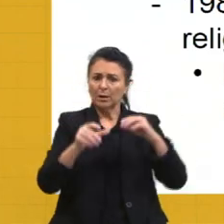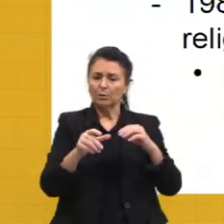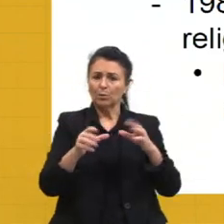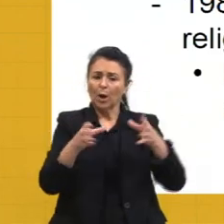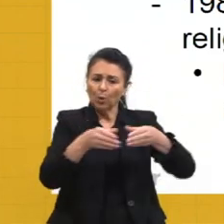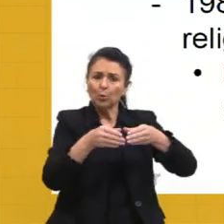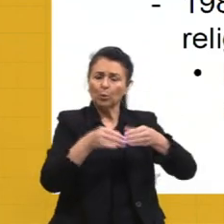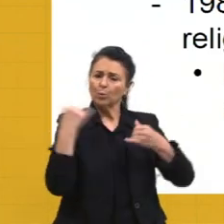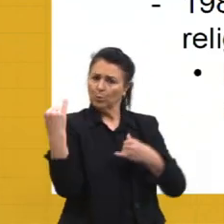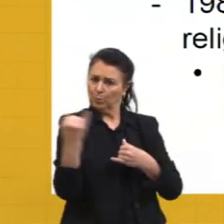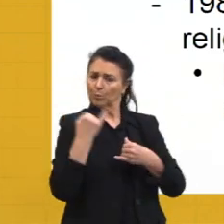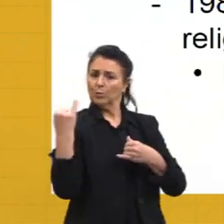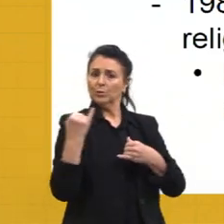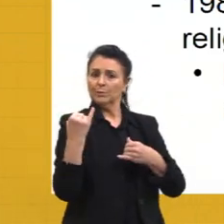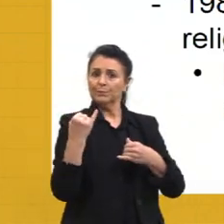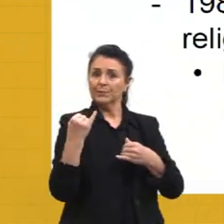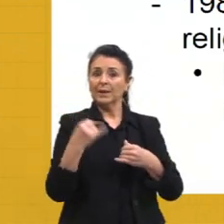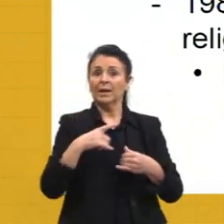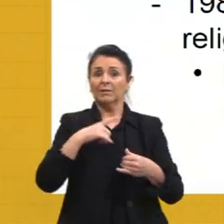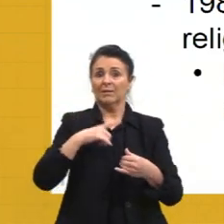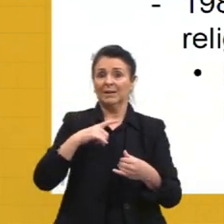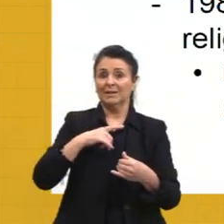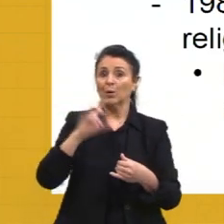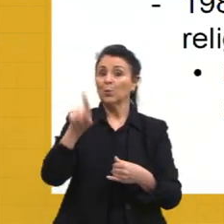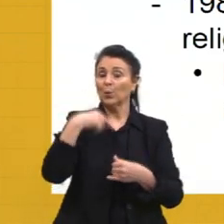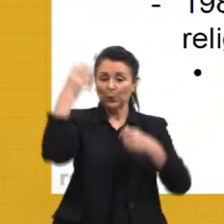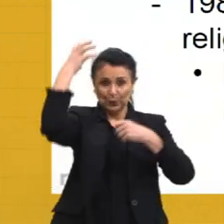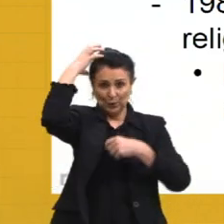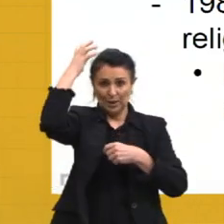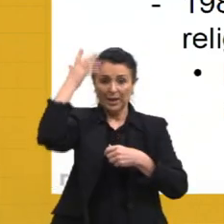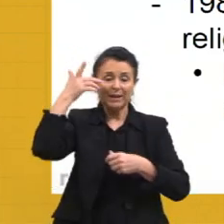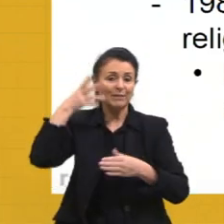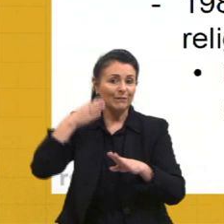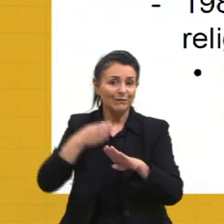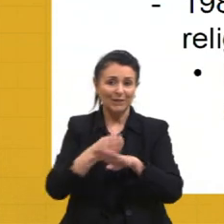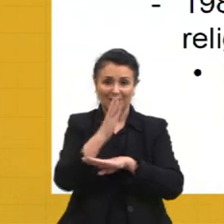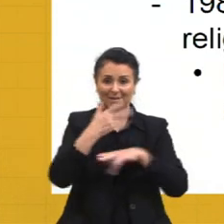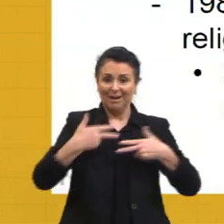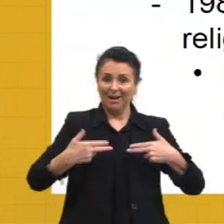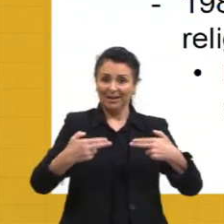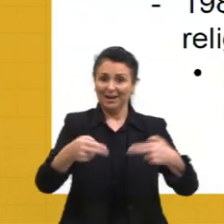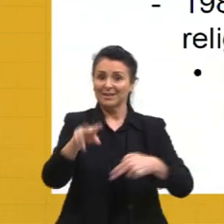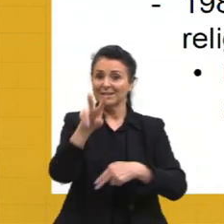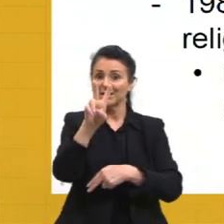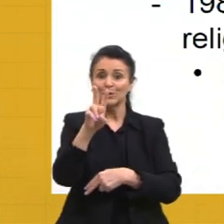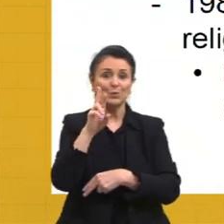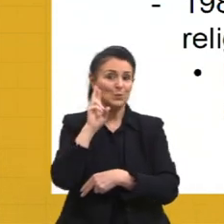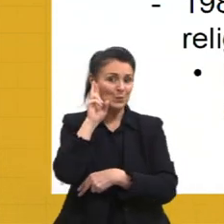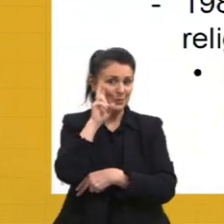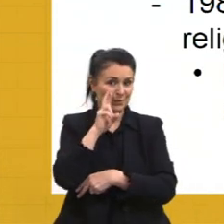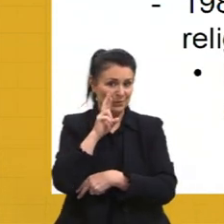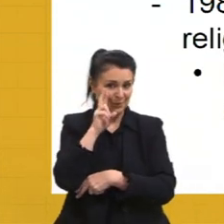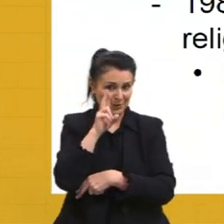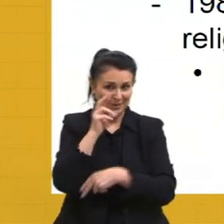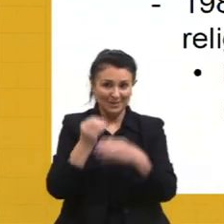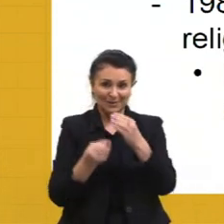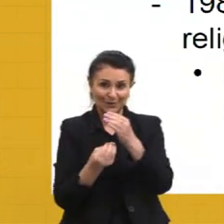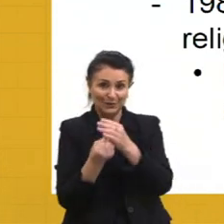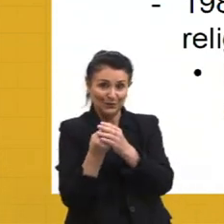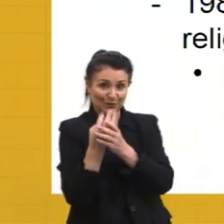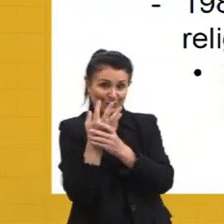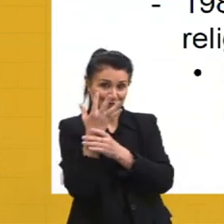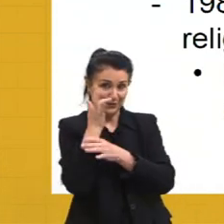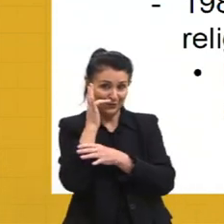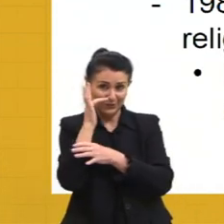que vai vencer a Guerra das Duas Rosas, as famílias da nobreza inglesa estavam disputando pelo reino naquela época.